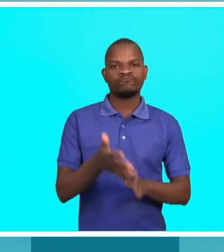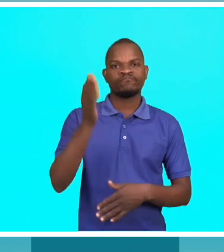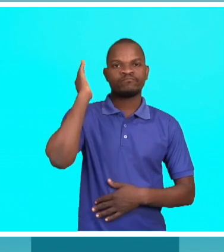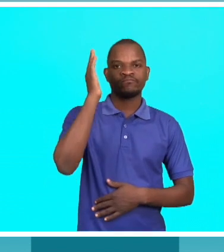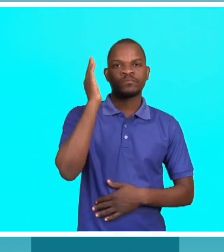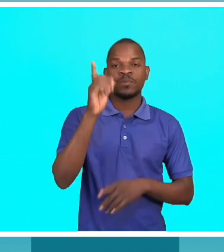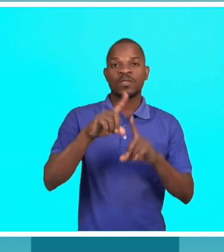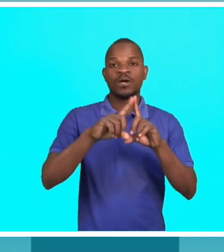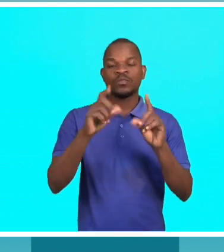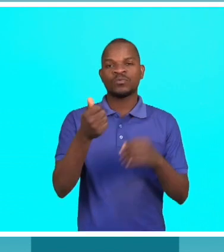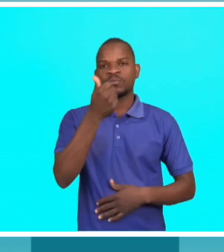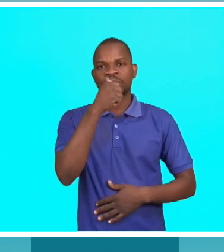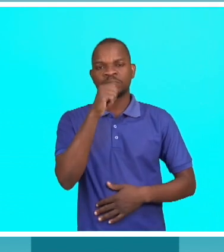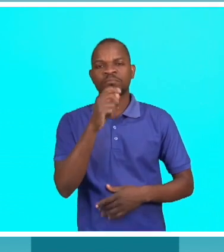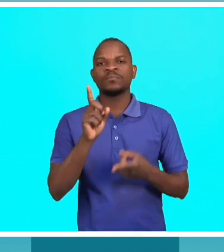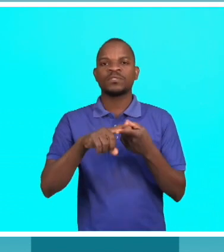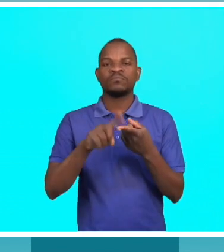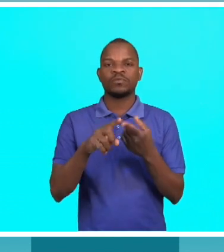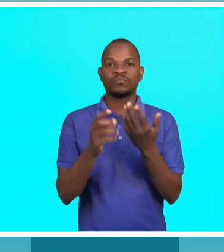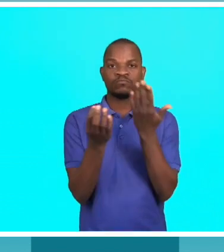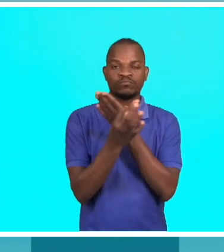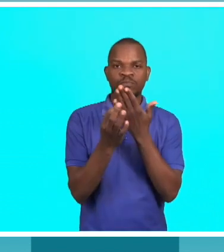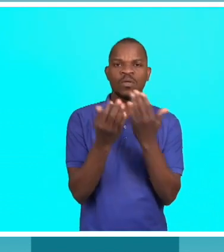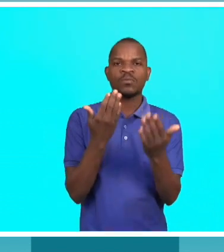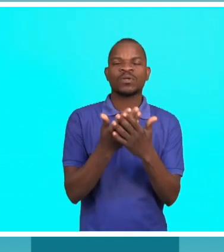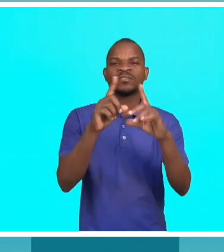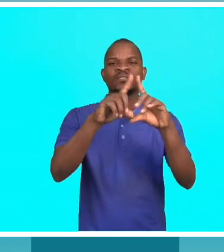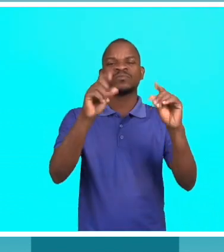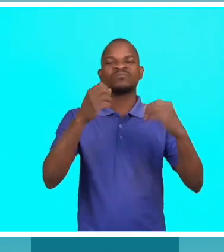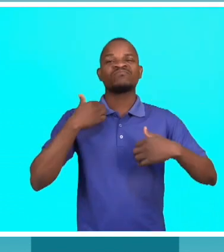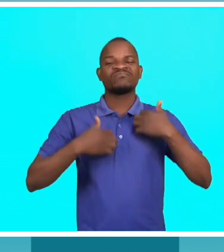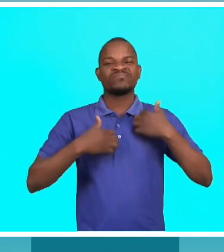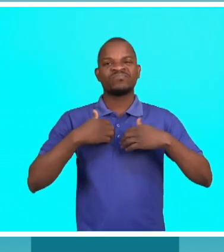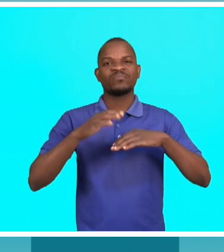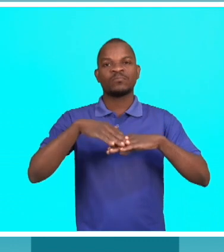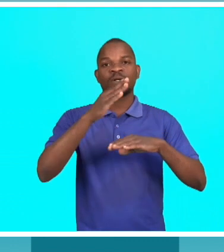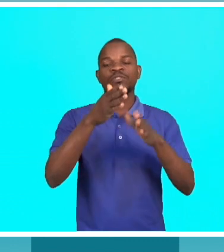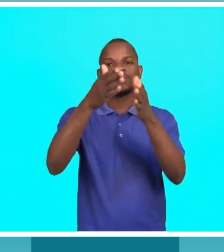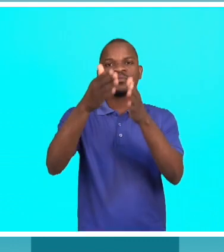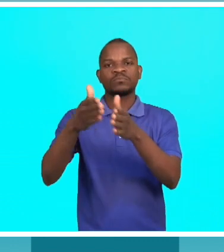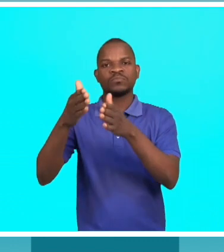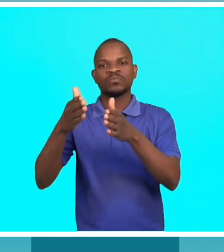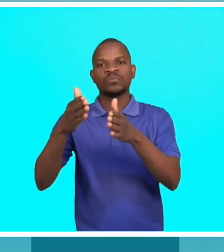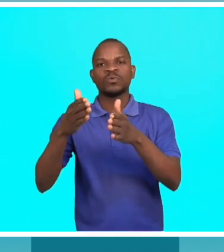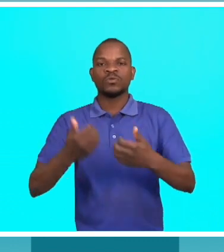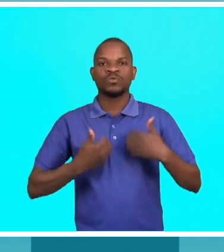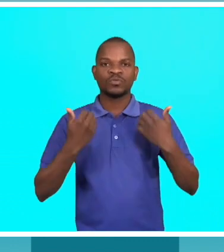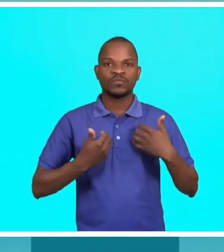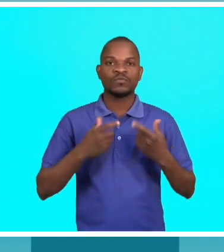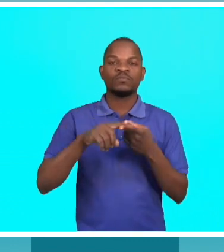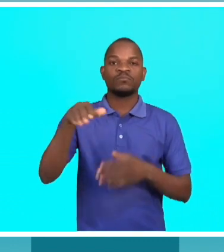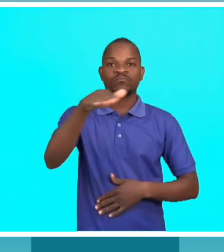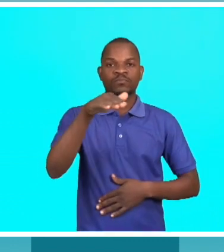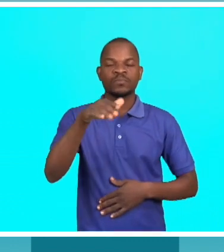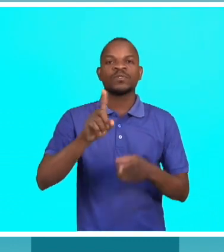estivemos a falar do álcool e das drogas como um assunto que preocupa a juventude, a sociedade,